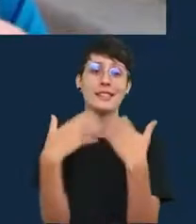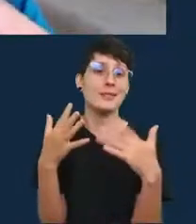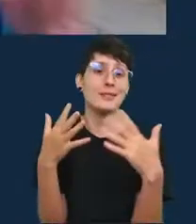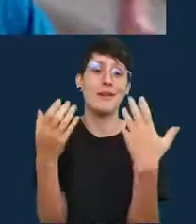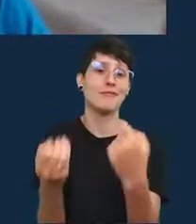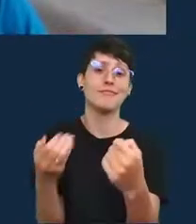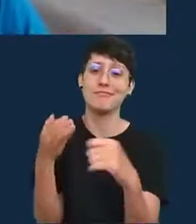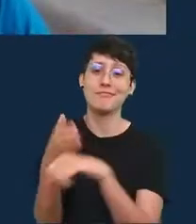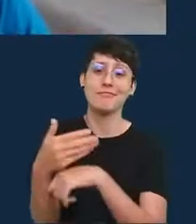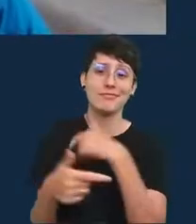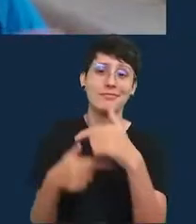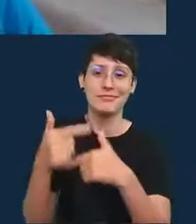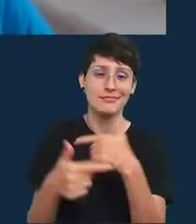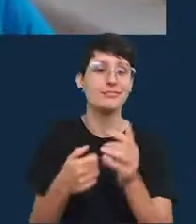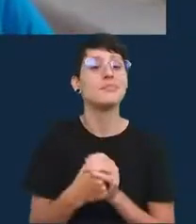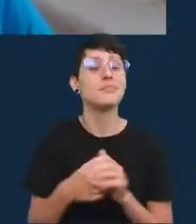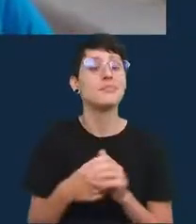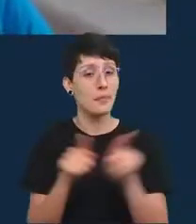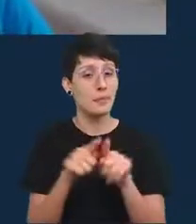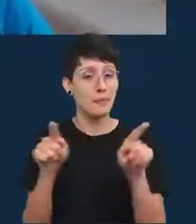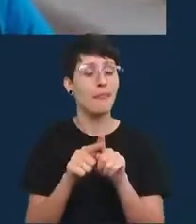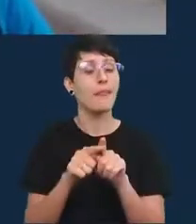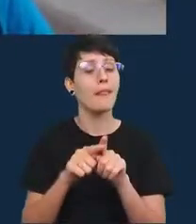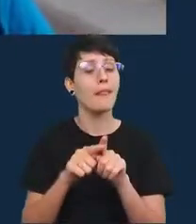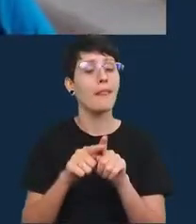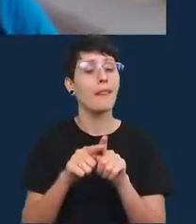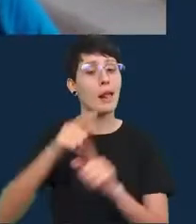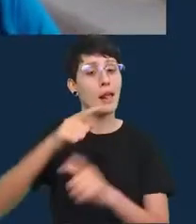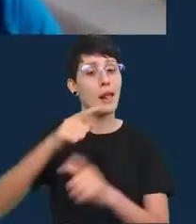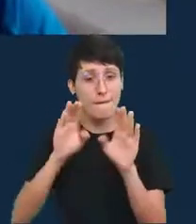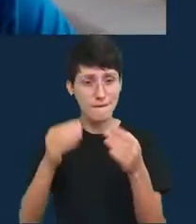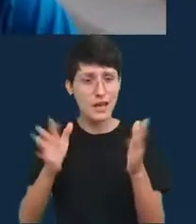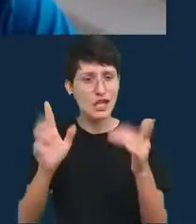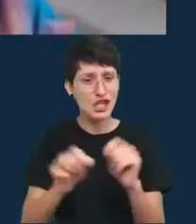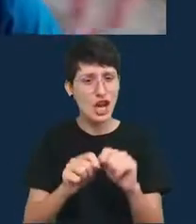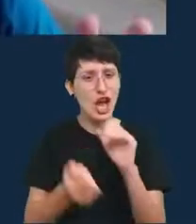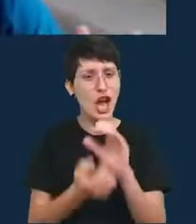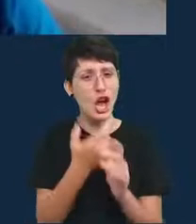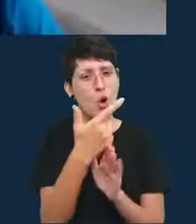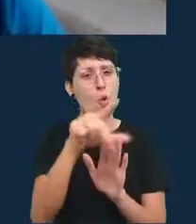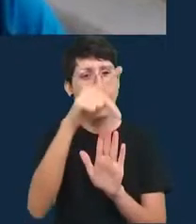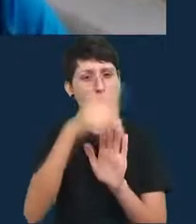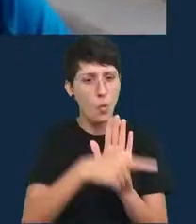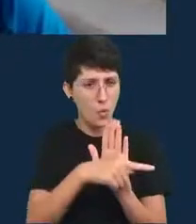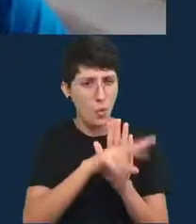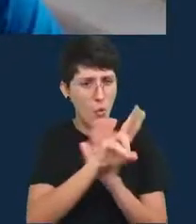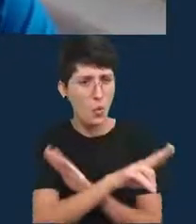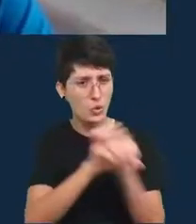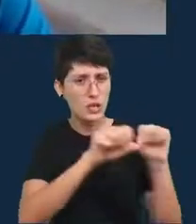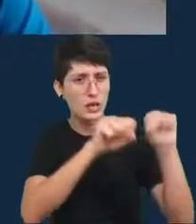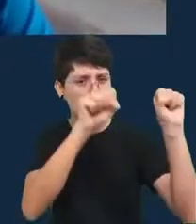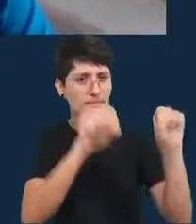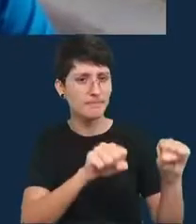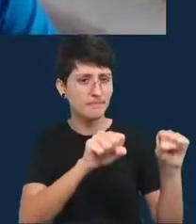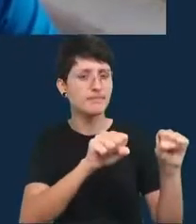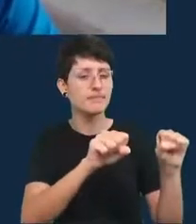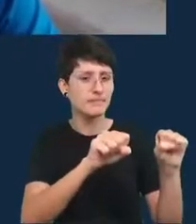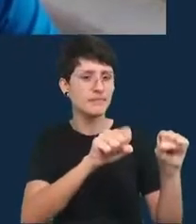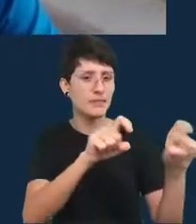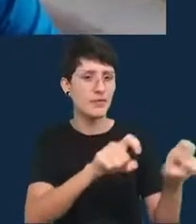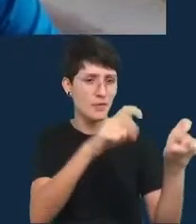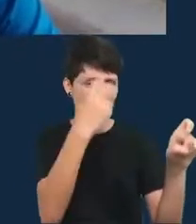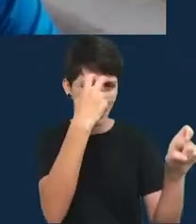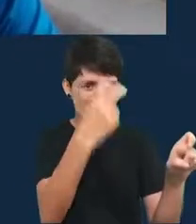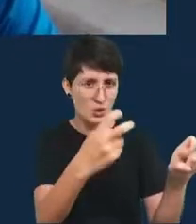e o The Economist já tinha feito outros projetos usando Machine Learning ou esse foi o primeiro grande projeto